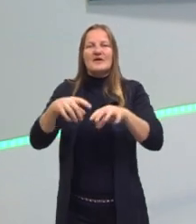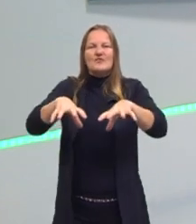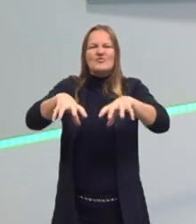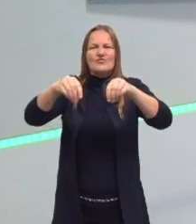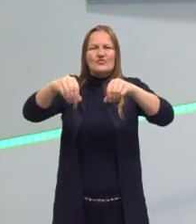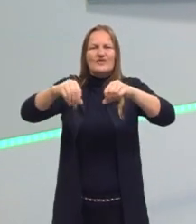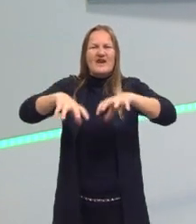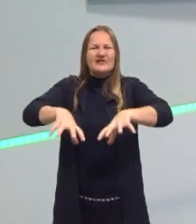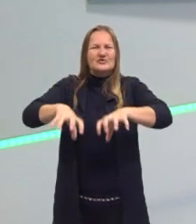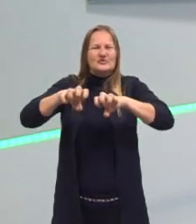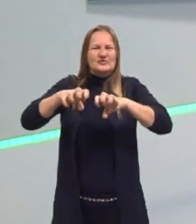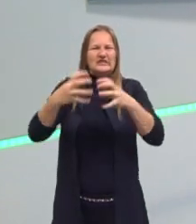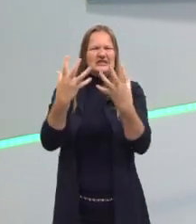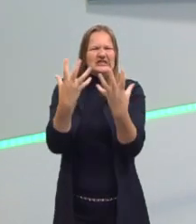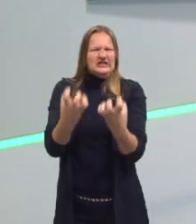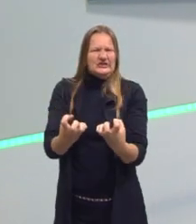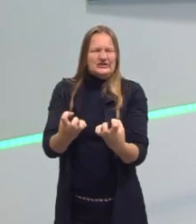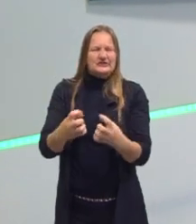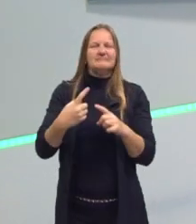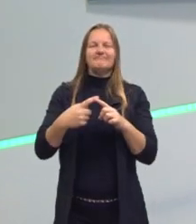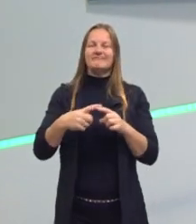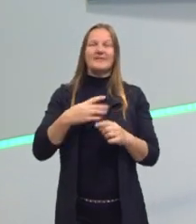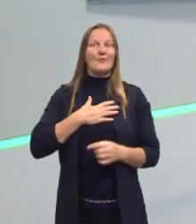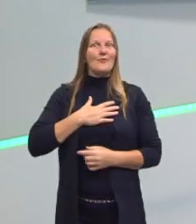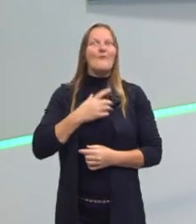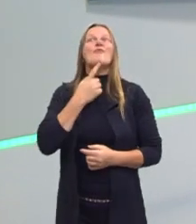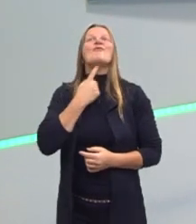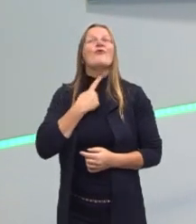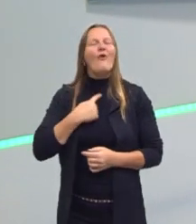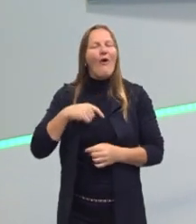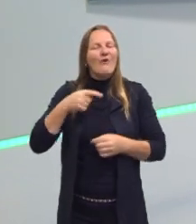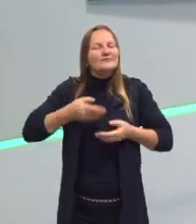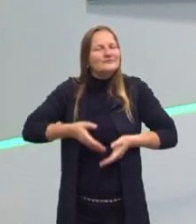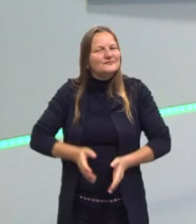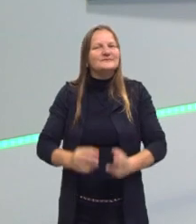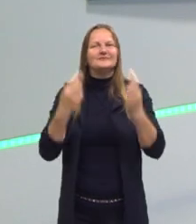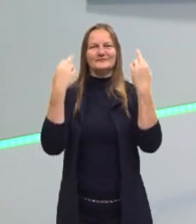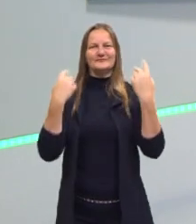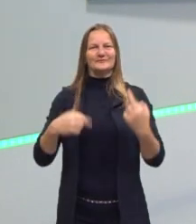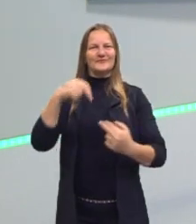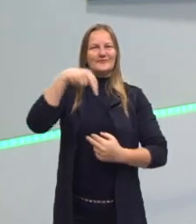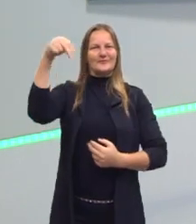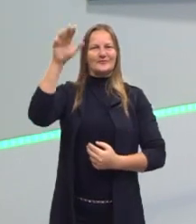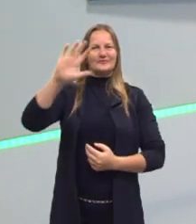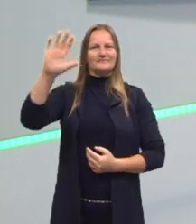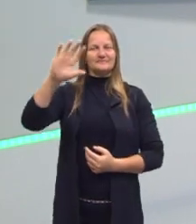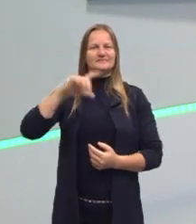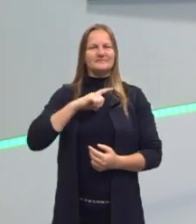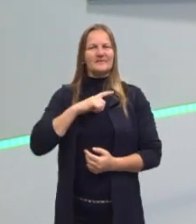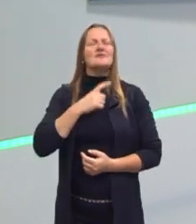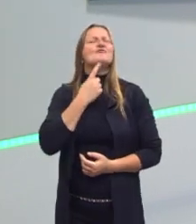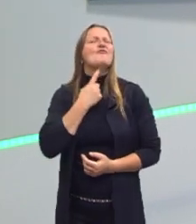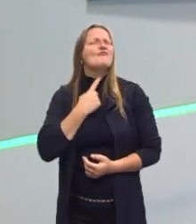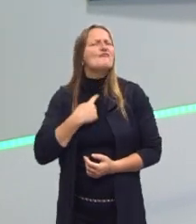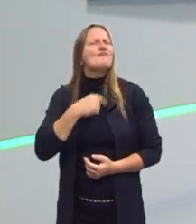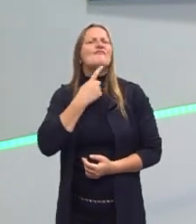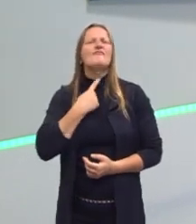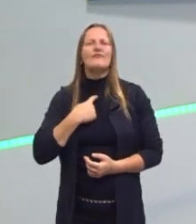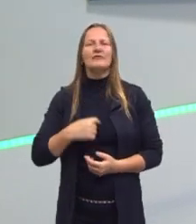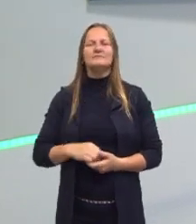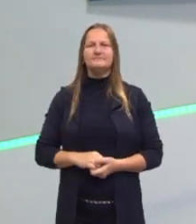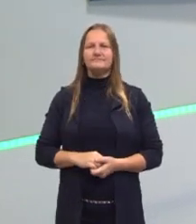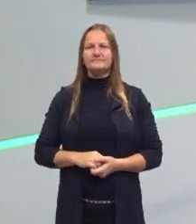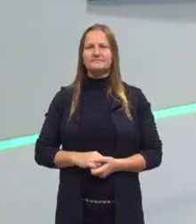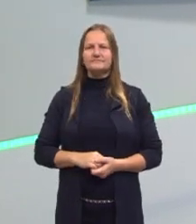antes E de que ele não nega a sua origem E que ele gosta dessa situação ali Não da